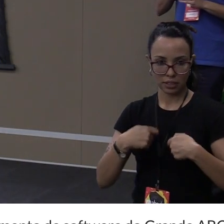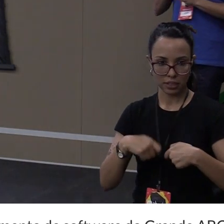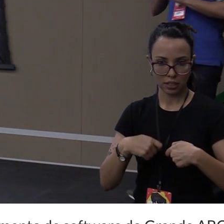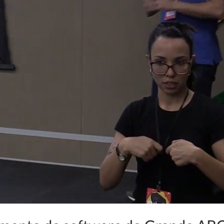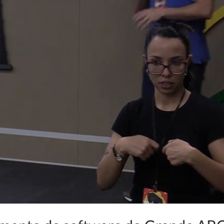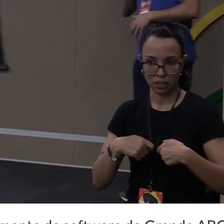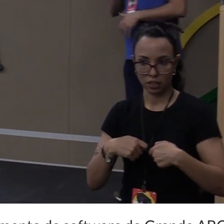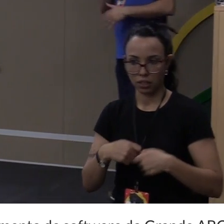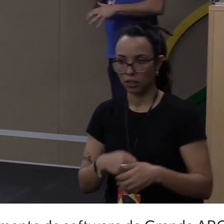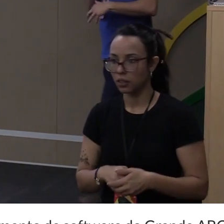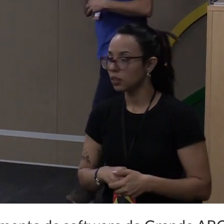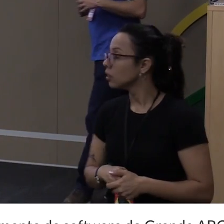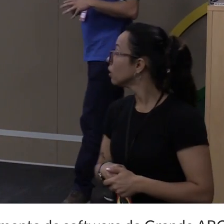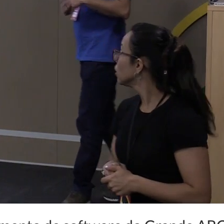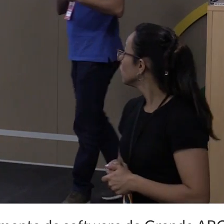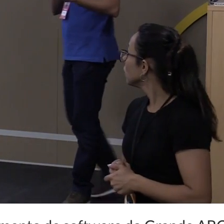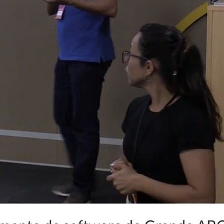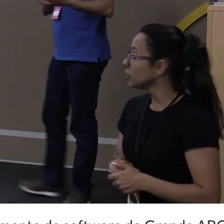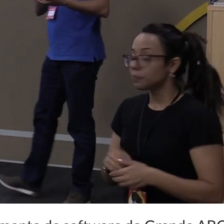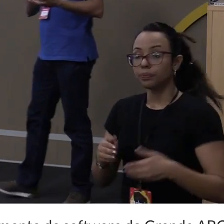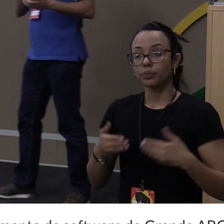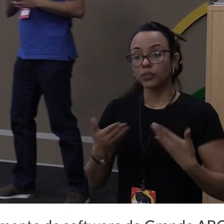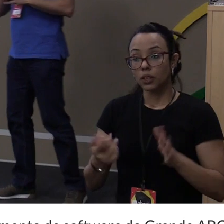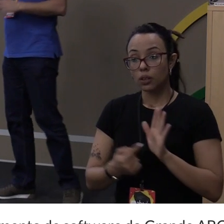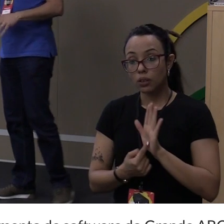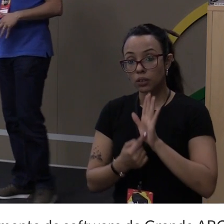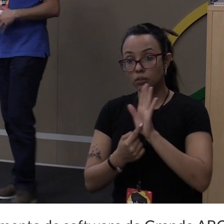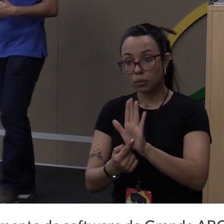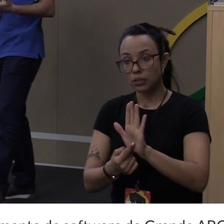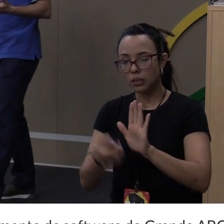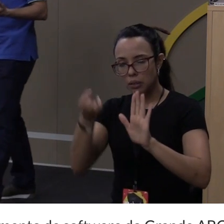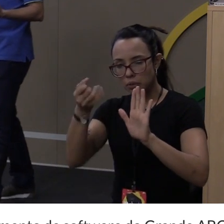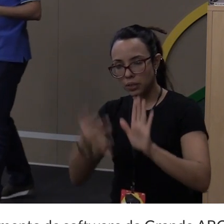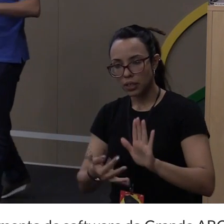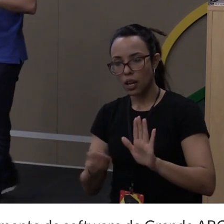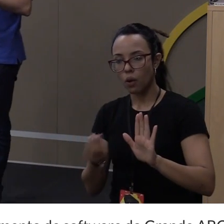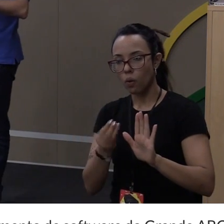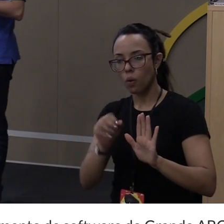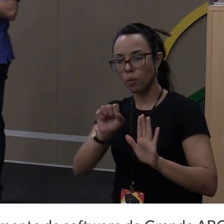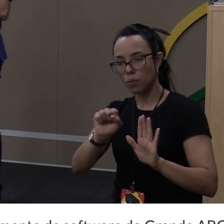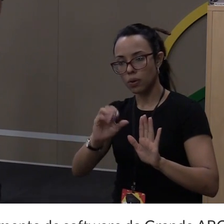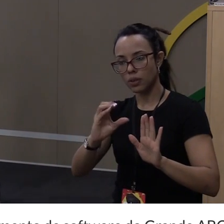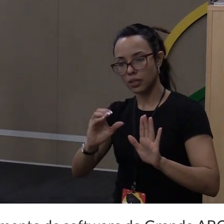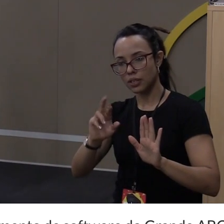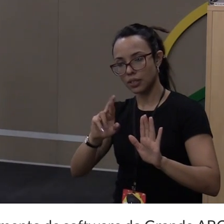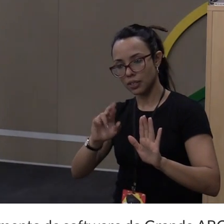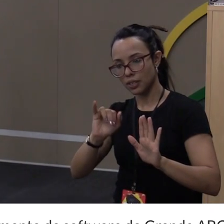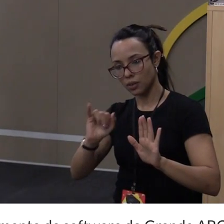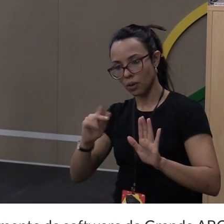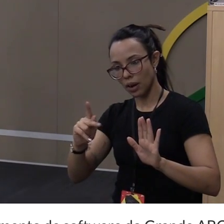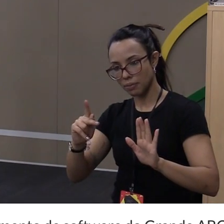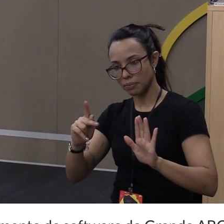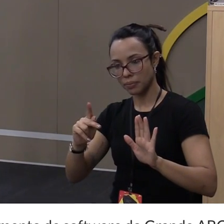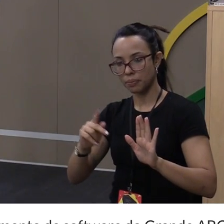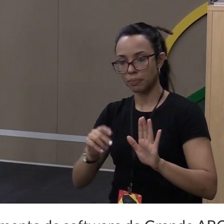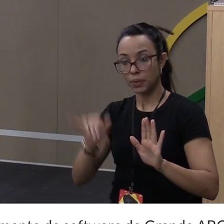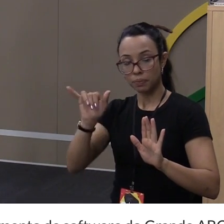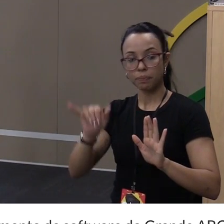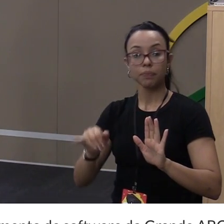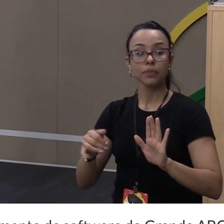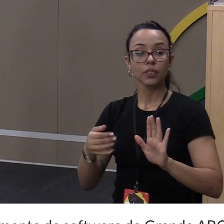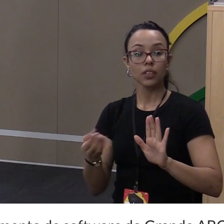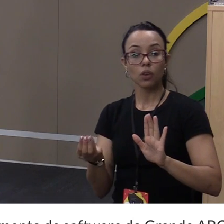Então, eu vou mostrar, para explicar como que o Scrap funciona, eu vou usar como exemplo,